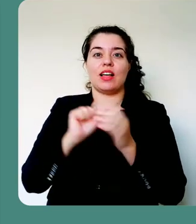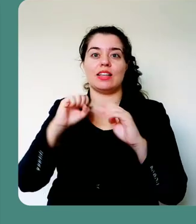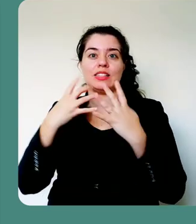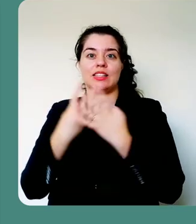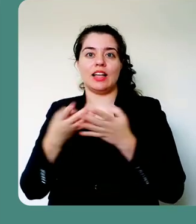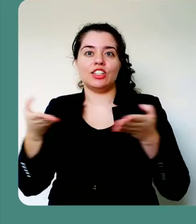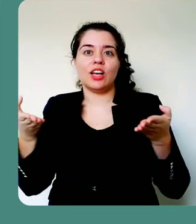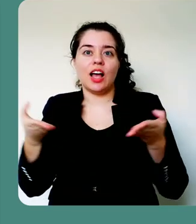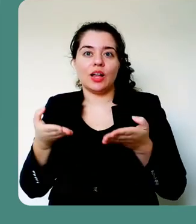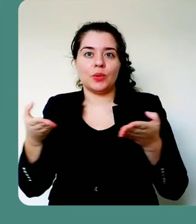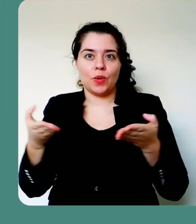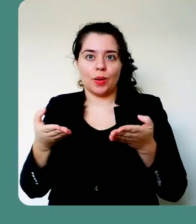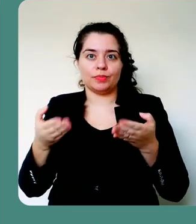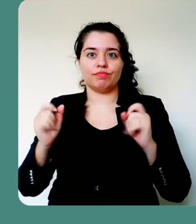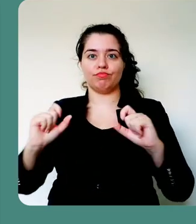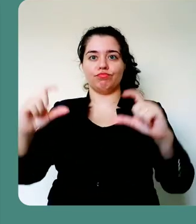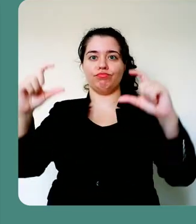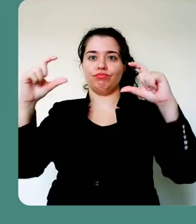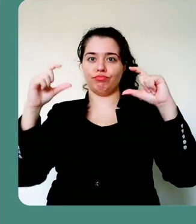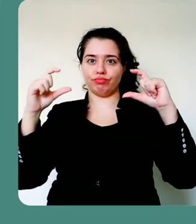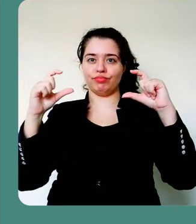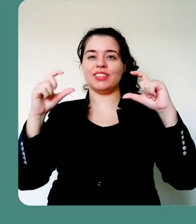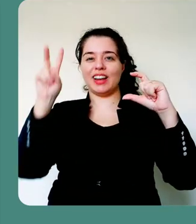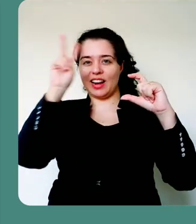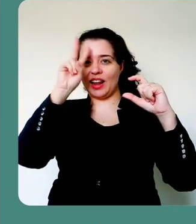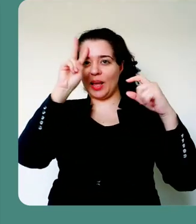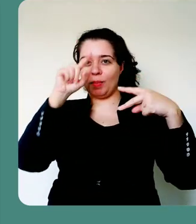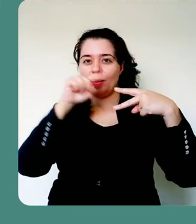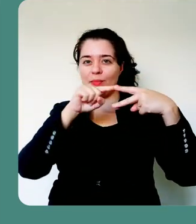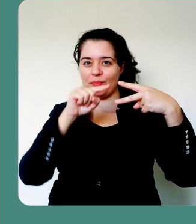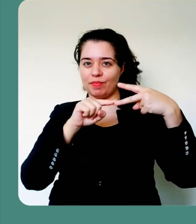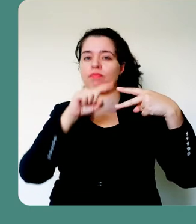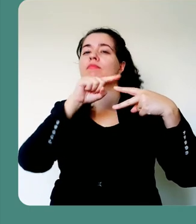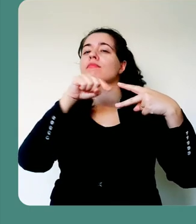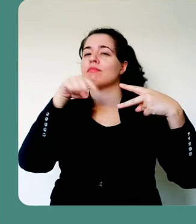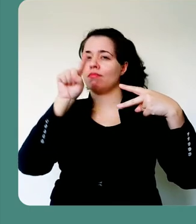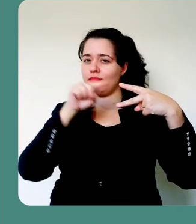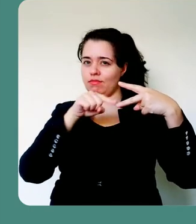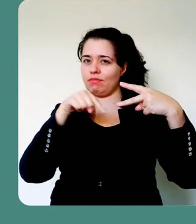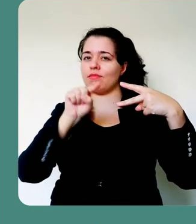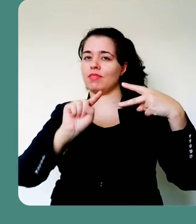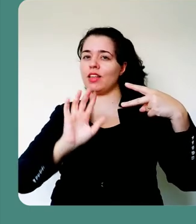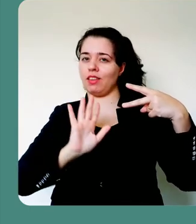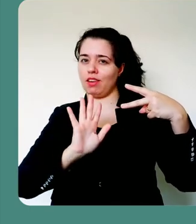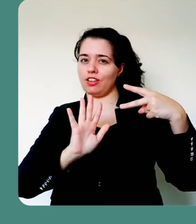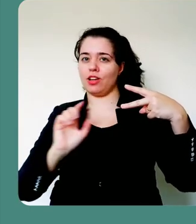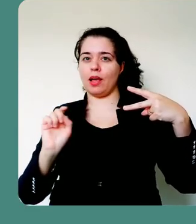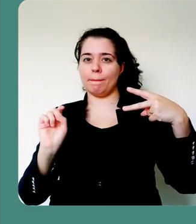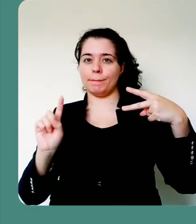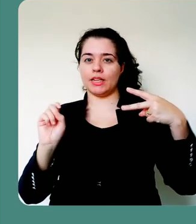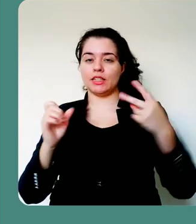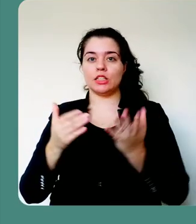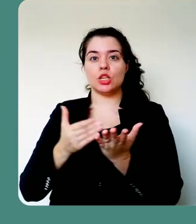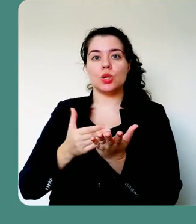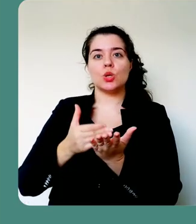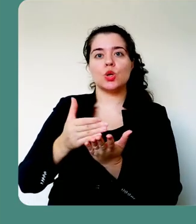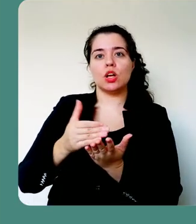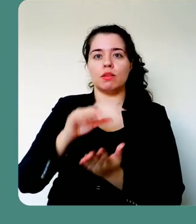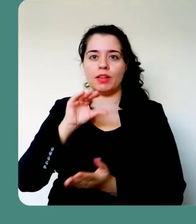Novamente vai aparecer a caixa de diálogo, deixo habilitadas as duas opções, e clico em iniciar gravação.